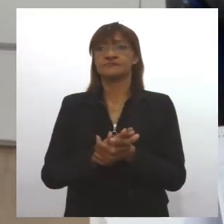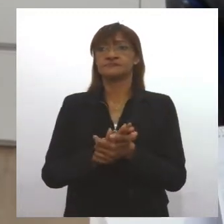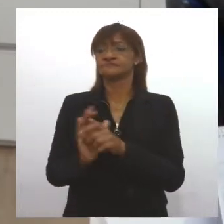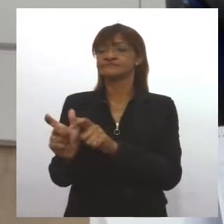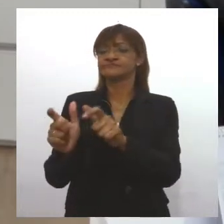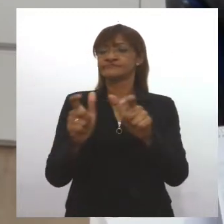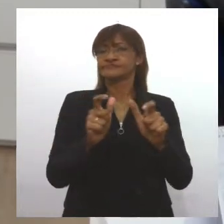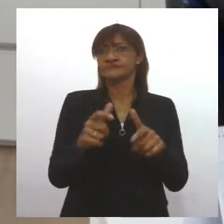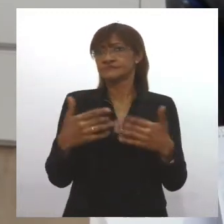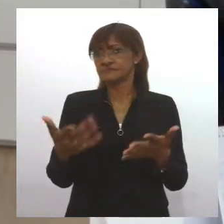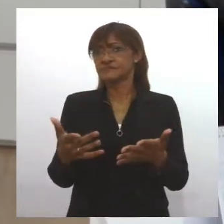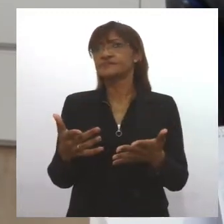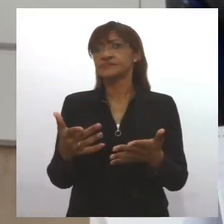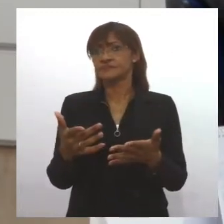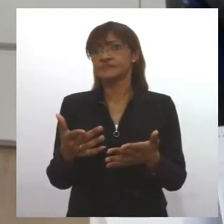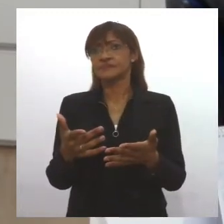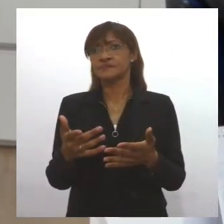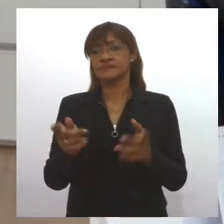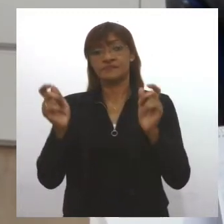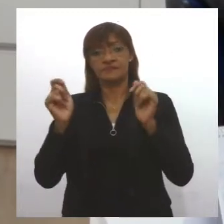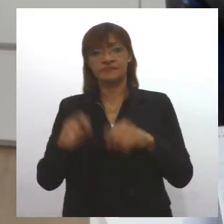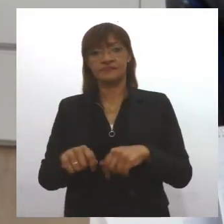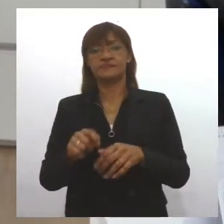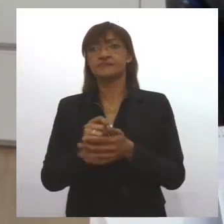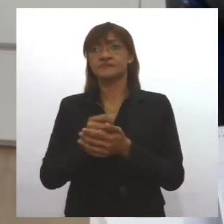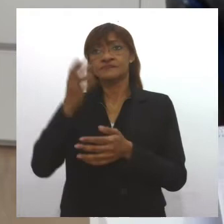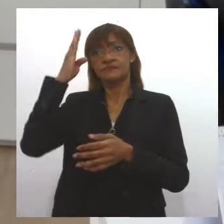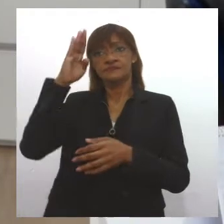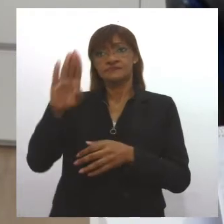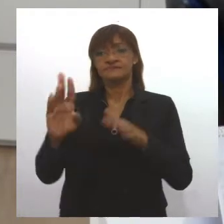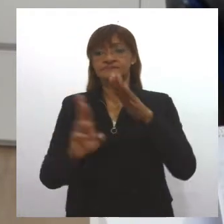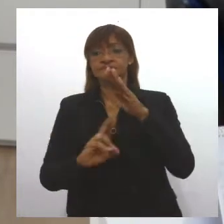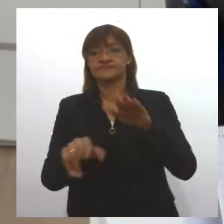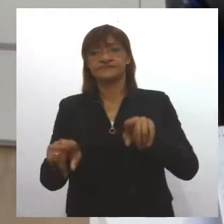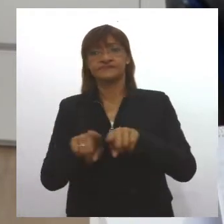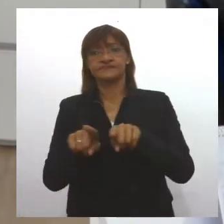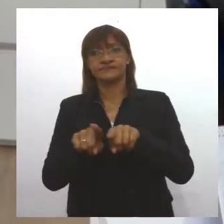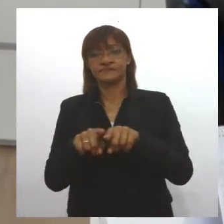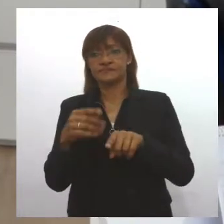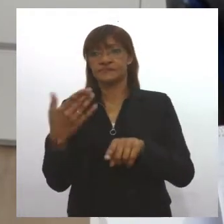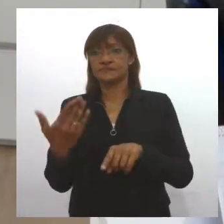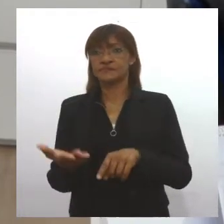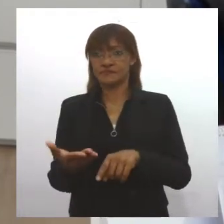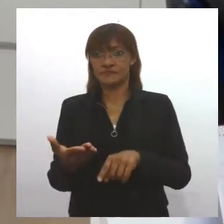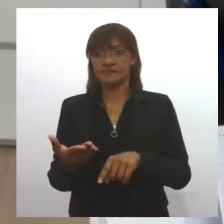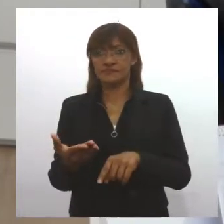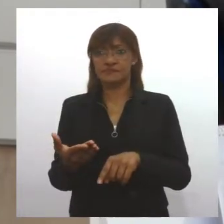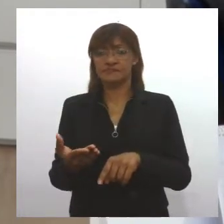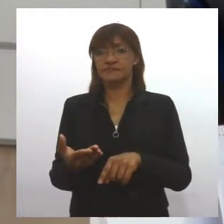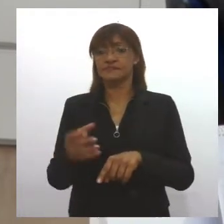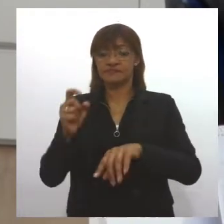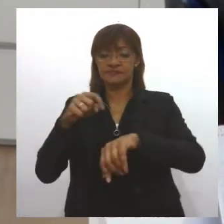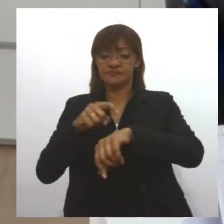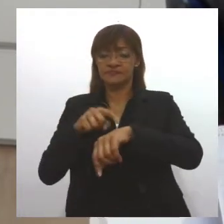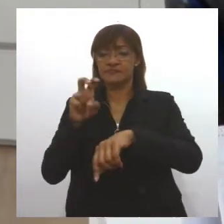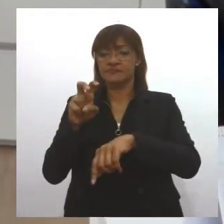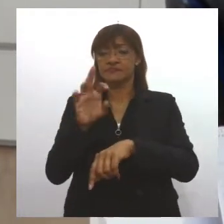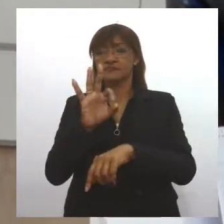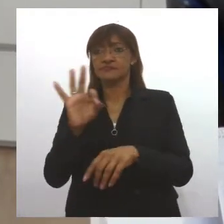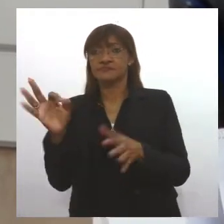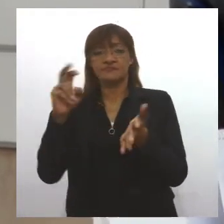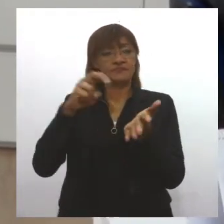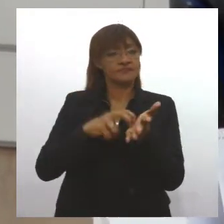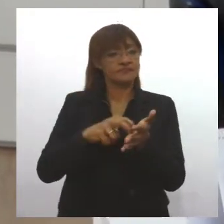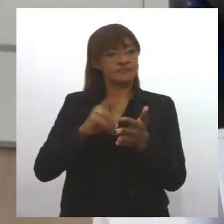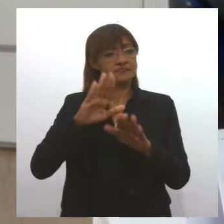FUNDAT e nos principais terminais. Também nós temos a TM, terminal de autoatendimento, funcionando das 5 da manhã até as